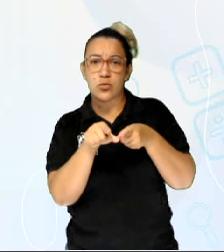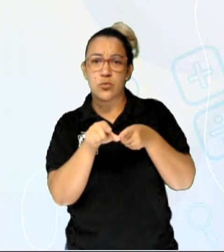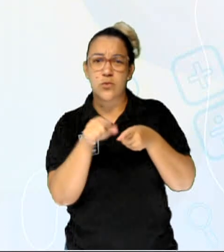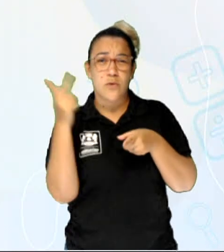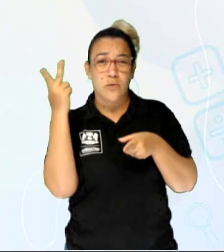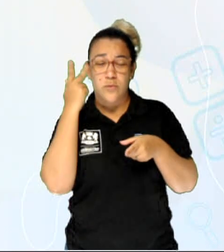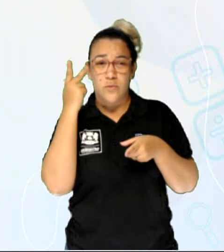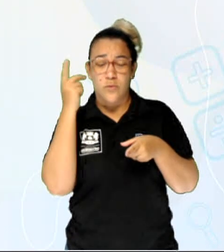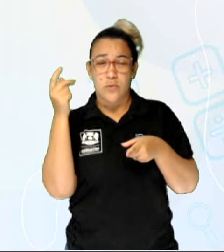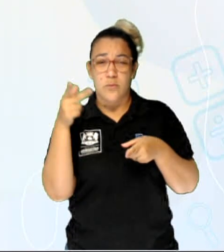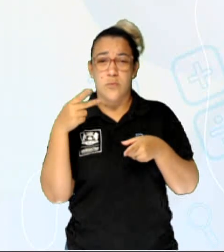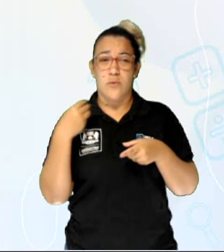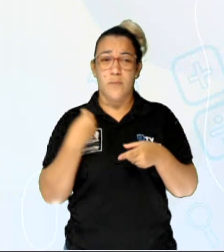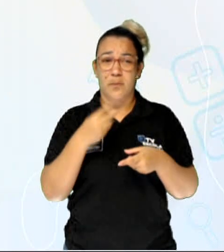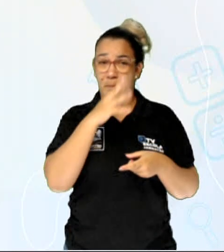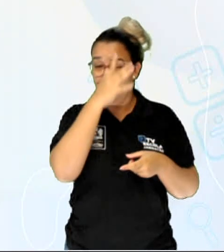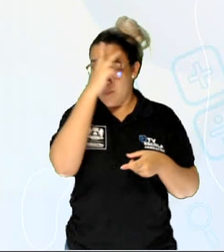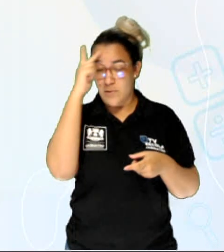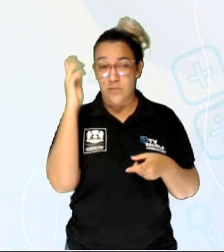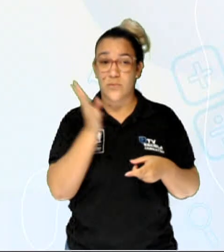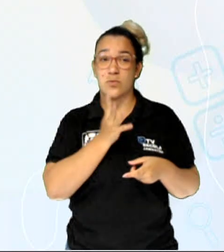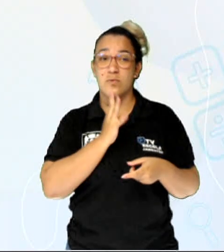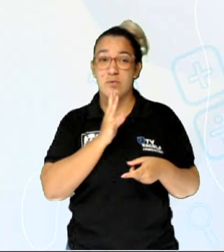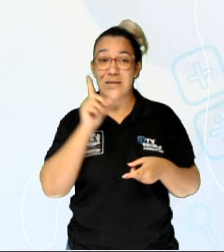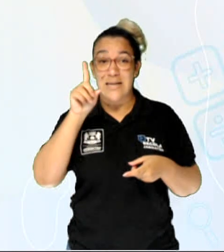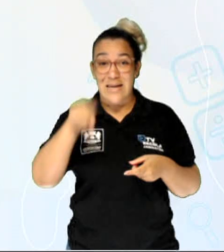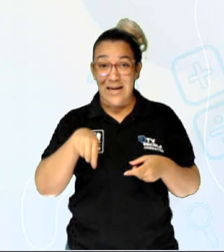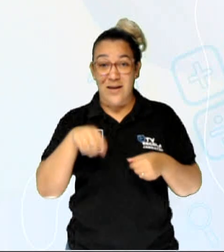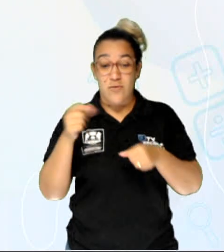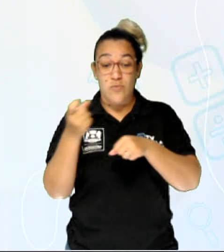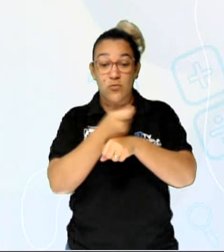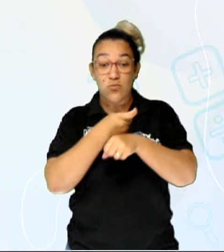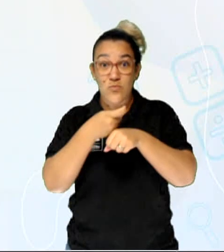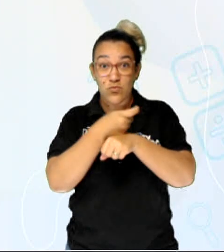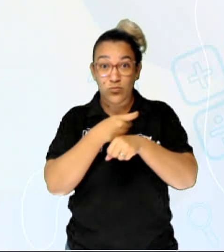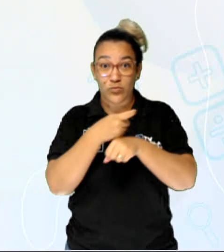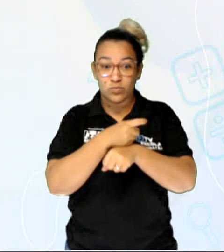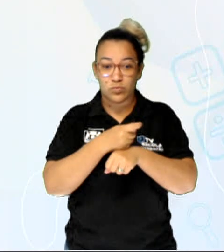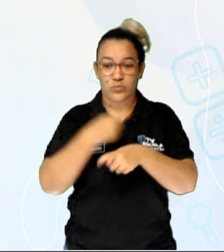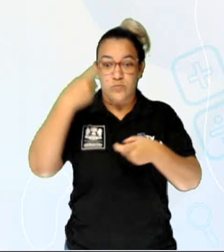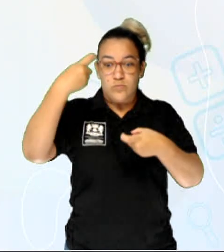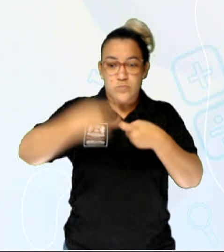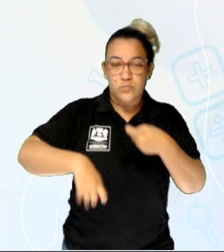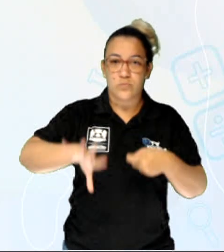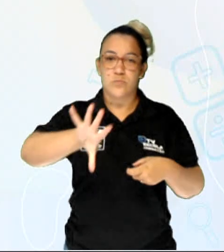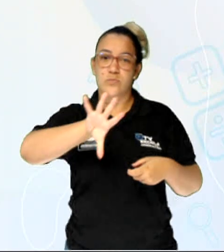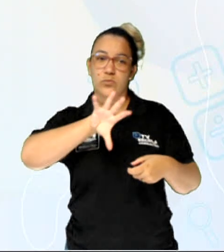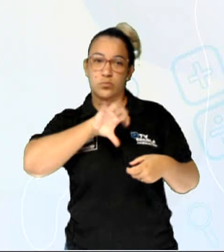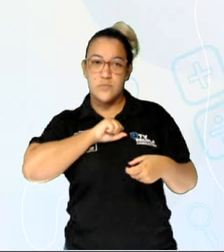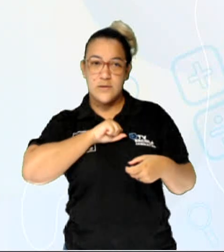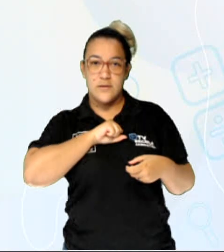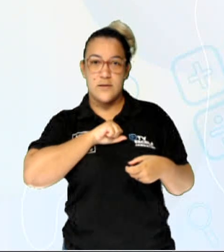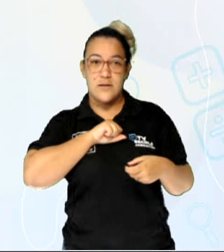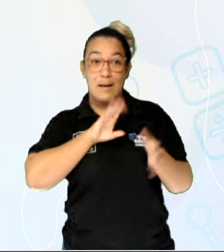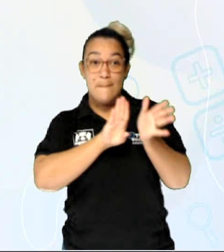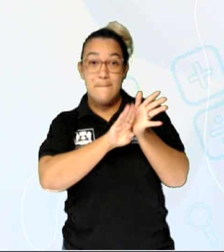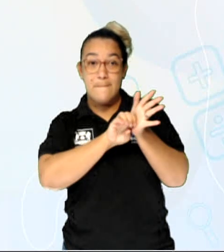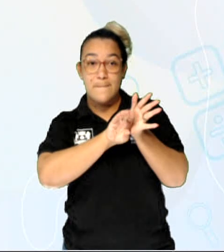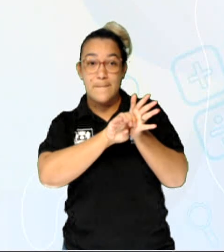comum. A gonorreia é uma infecção sexualmente transmissível causada pela bactéria,